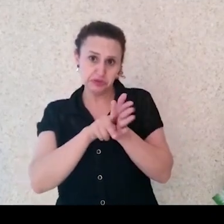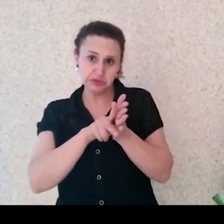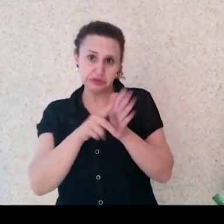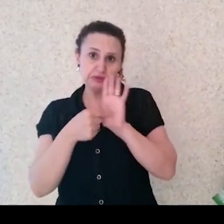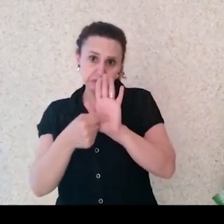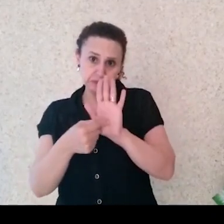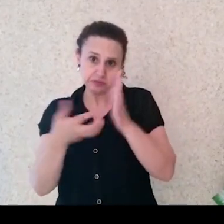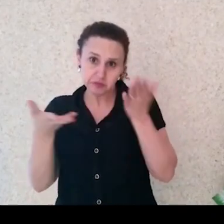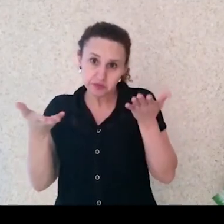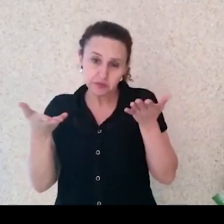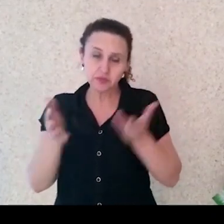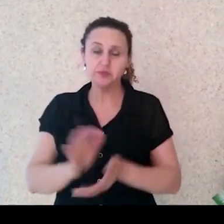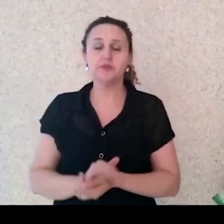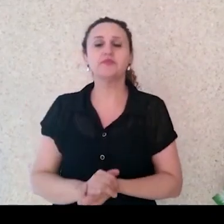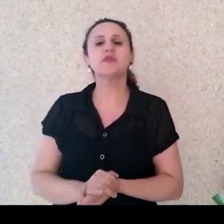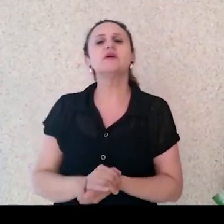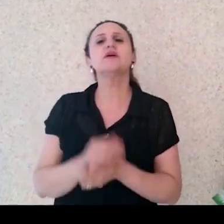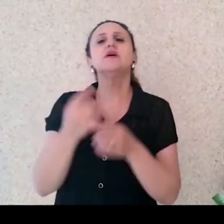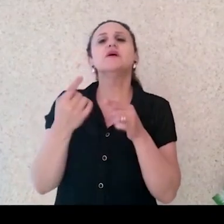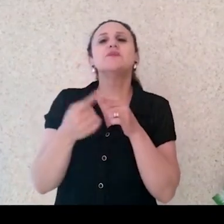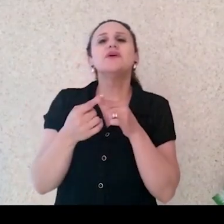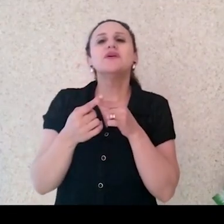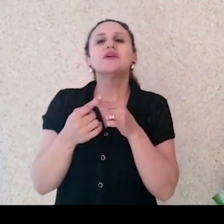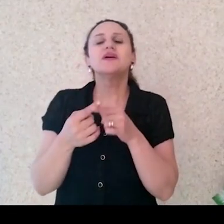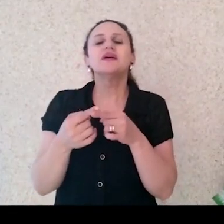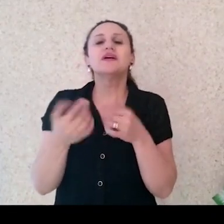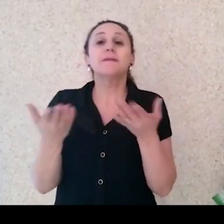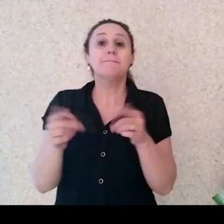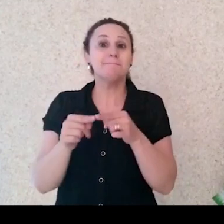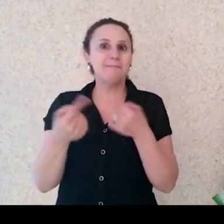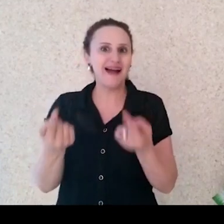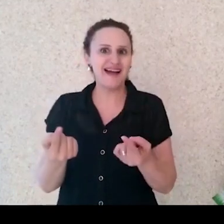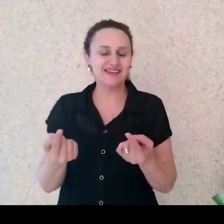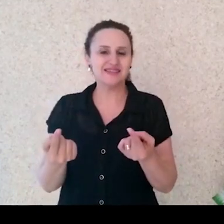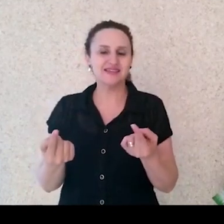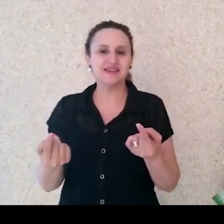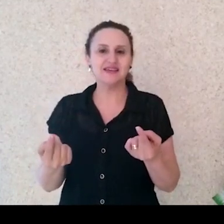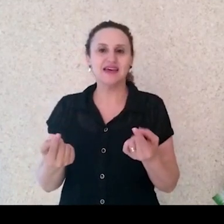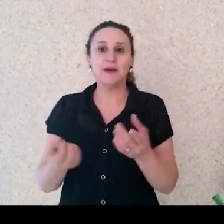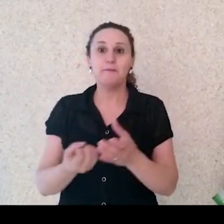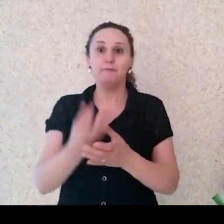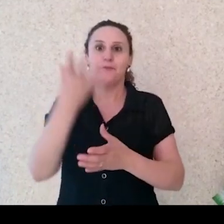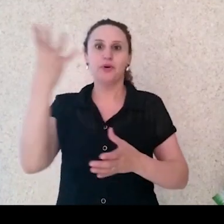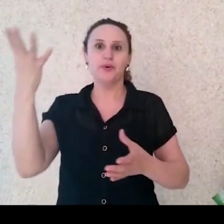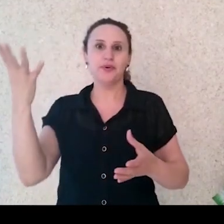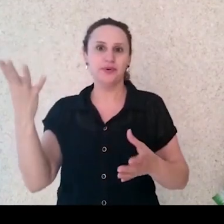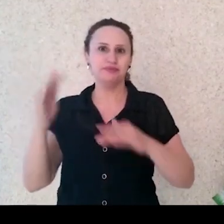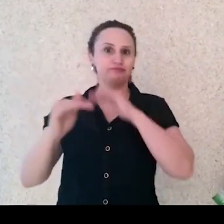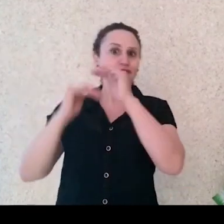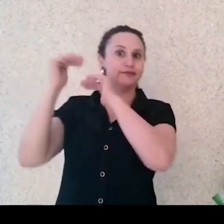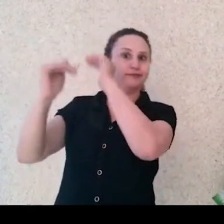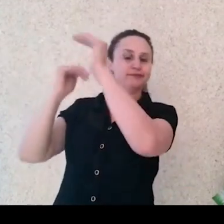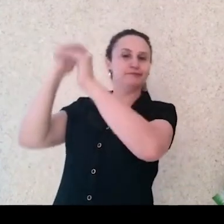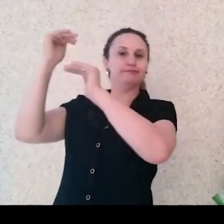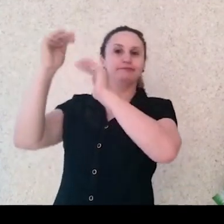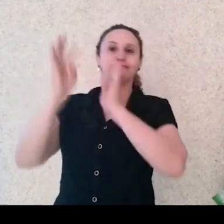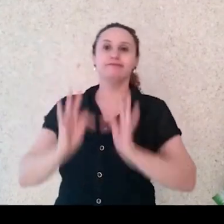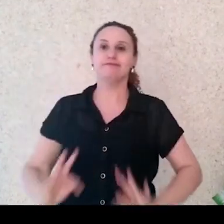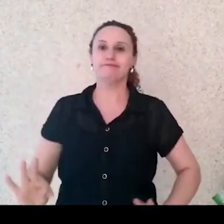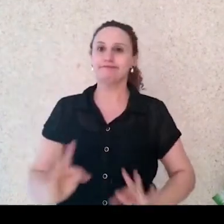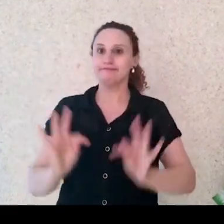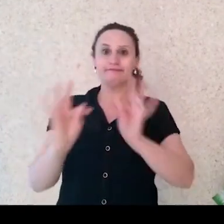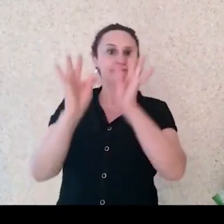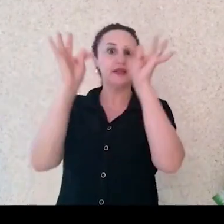ver com esse boom das novas tecnologias, das redes sociais, em que as pessoas estão cada vez mais